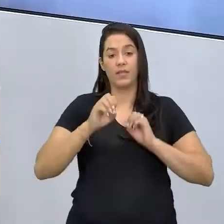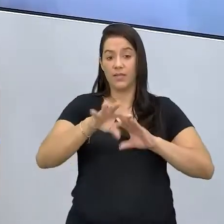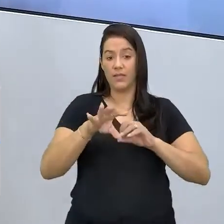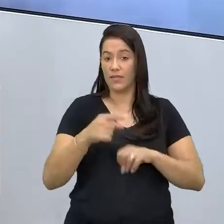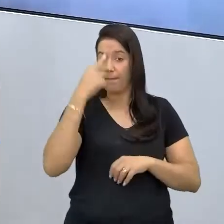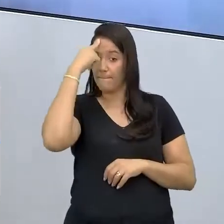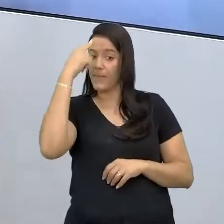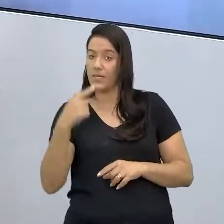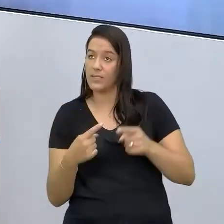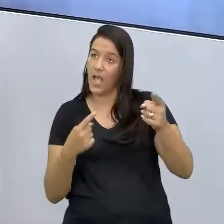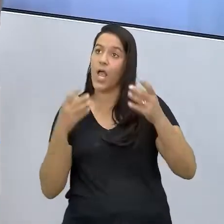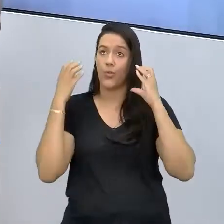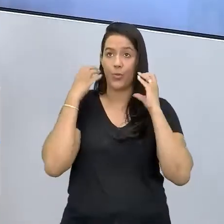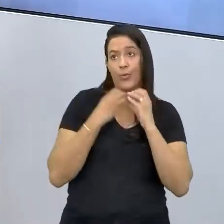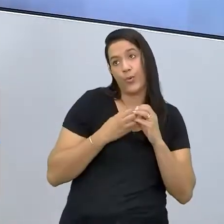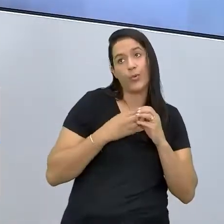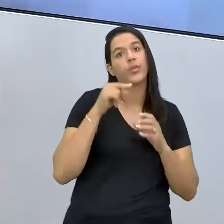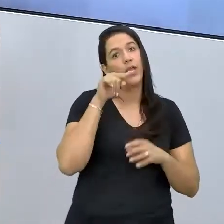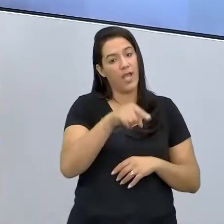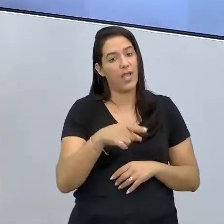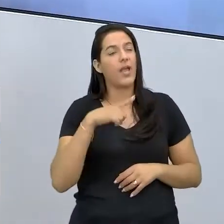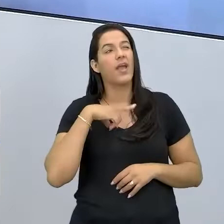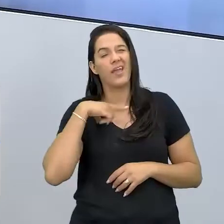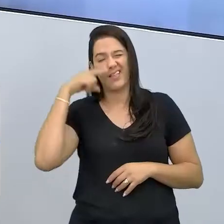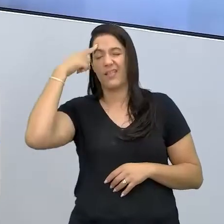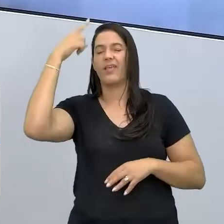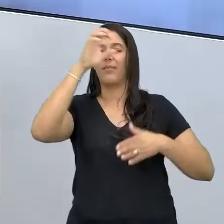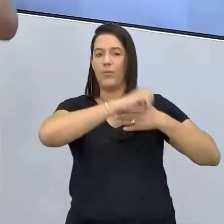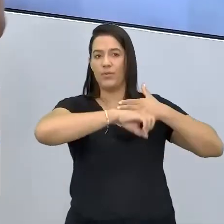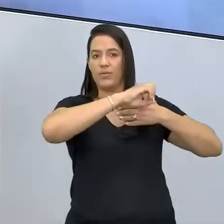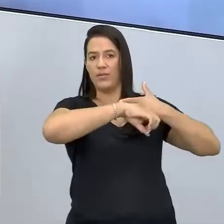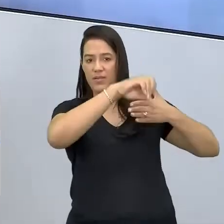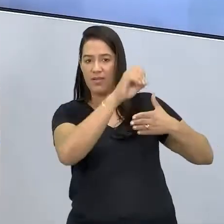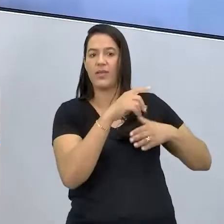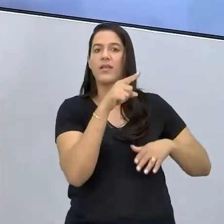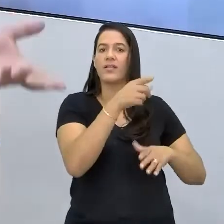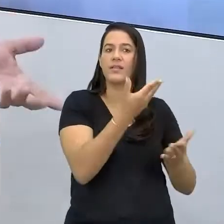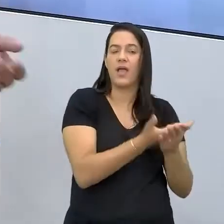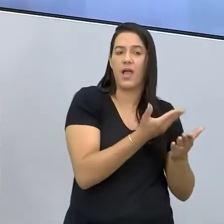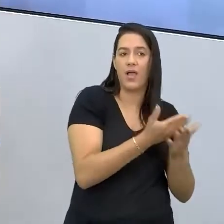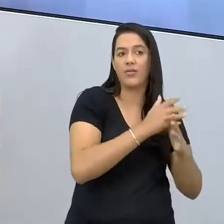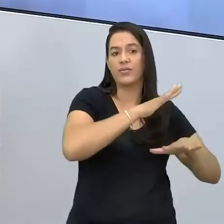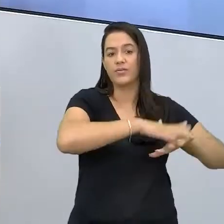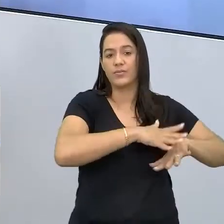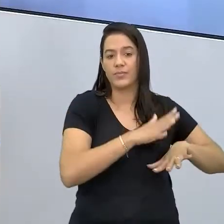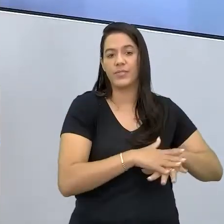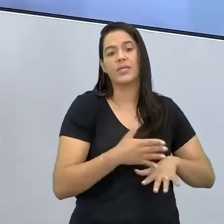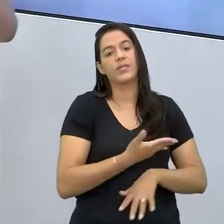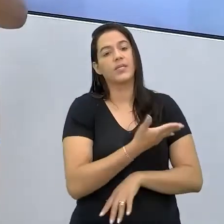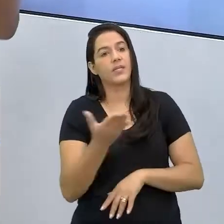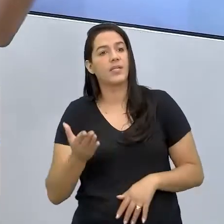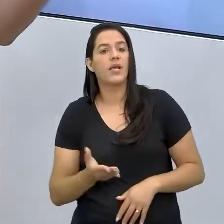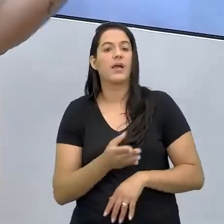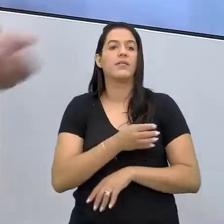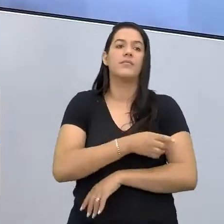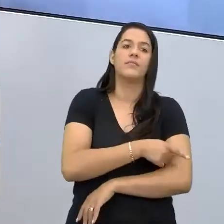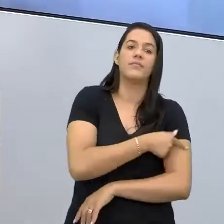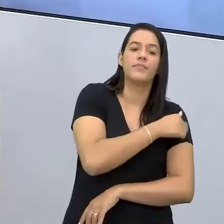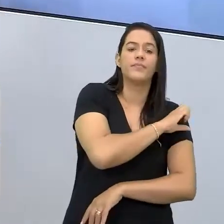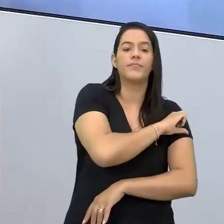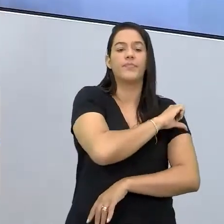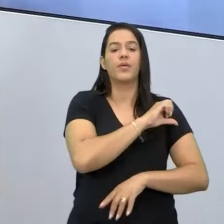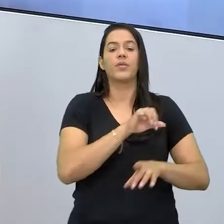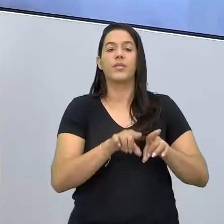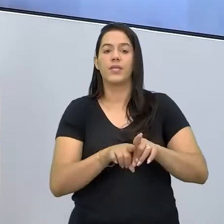você pensa no professor Tony. Ah, o professor Tony é do Centro de Mídias, né? Ele dá aula de matemática para usando sinais e ele também dá aula